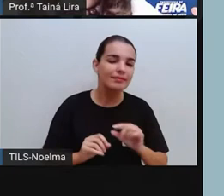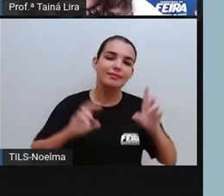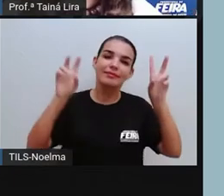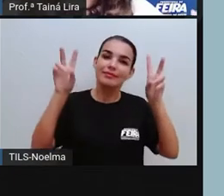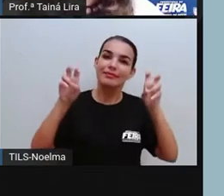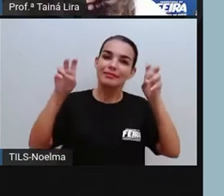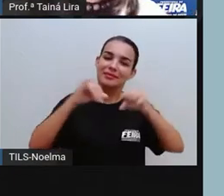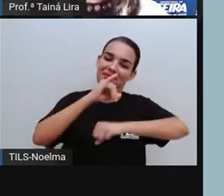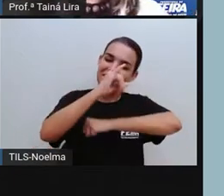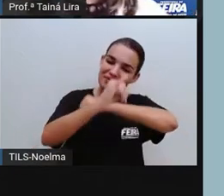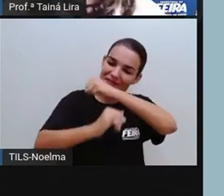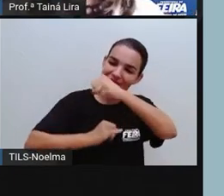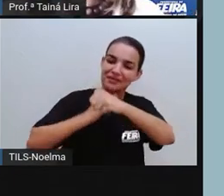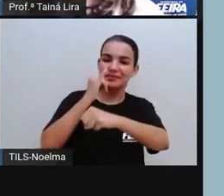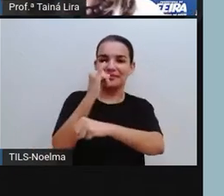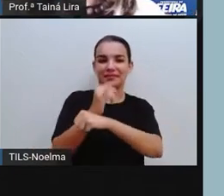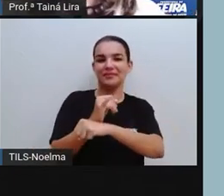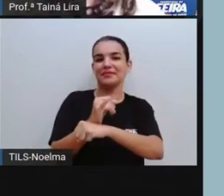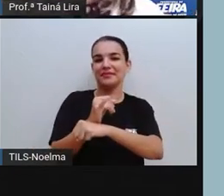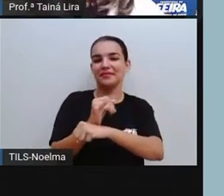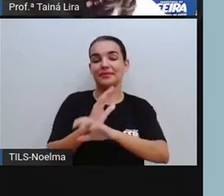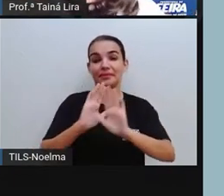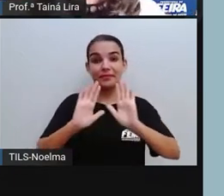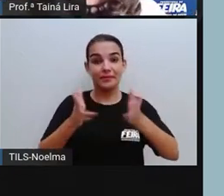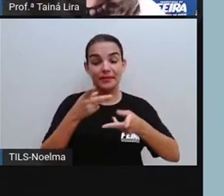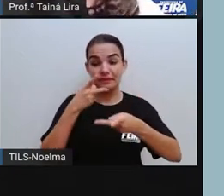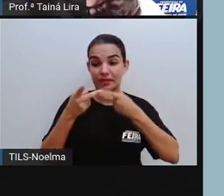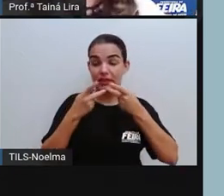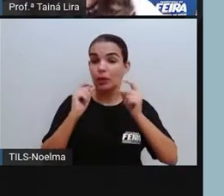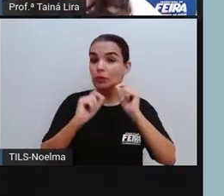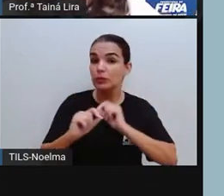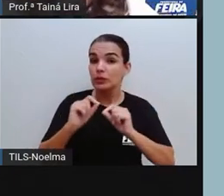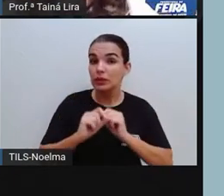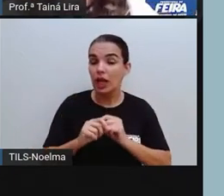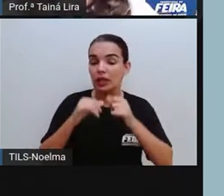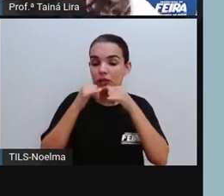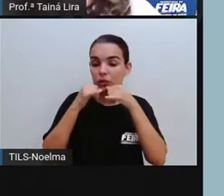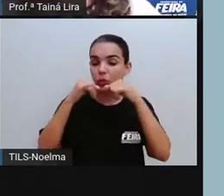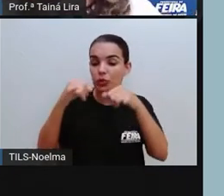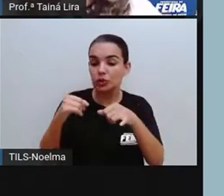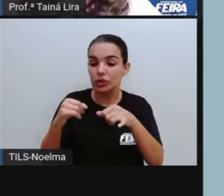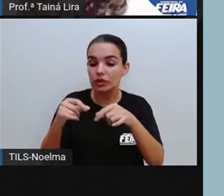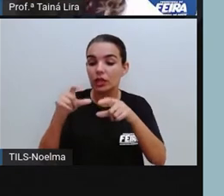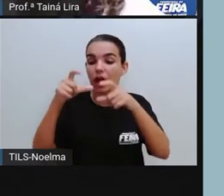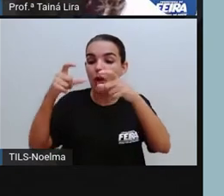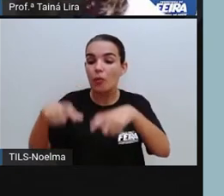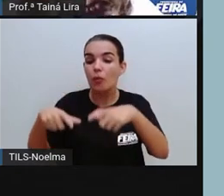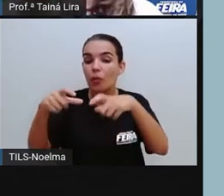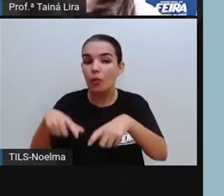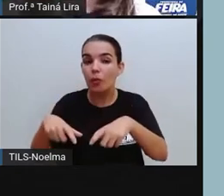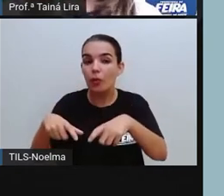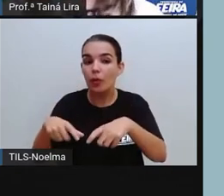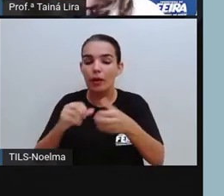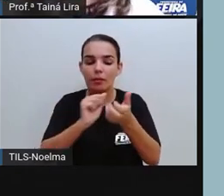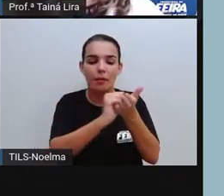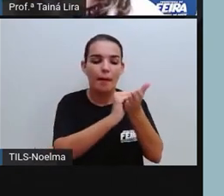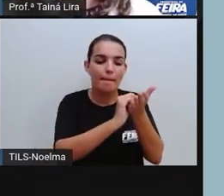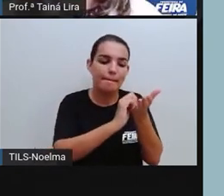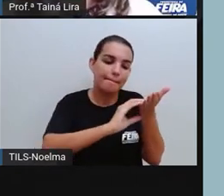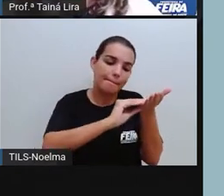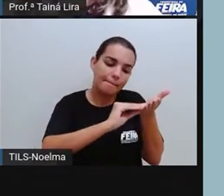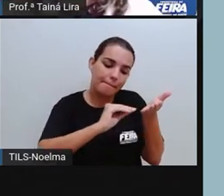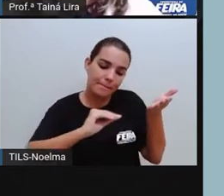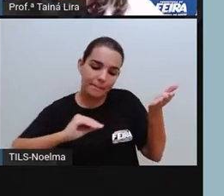sobre a internet. Porque nós já falamos aí das notícias nos materiais impressos, né?